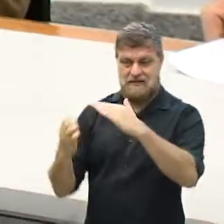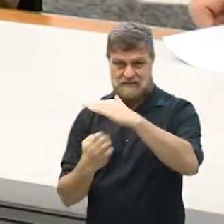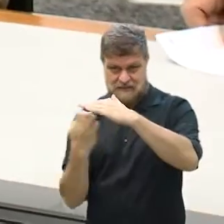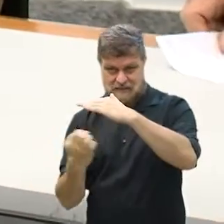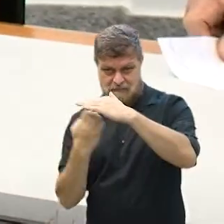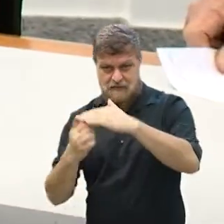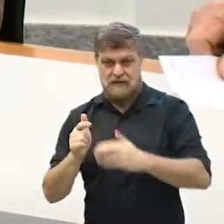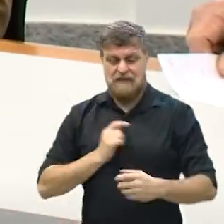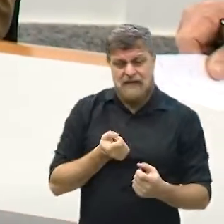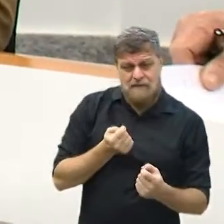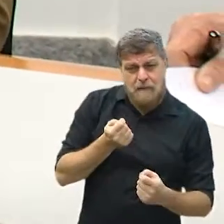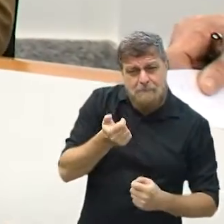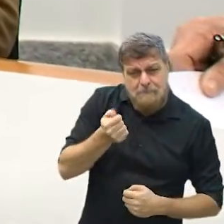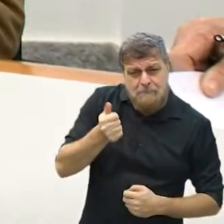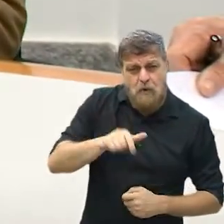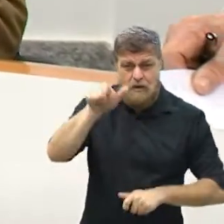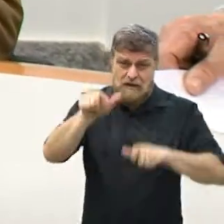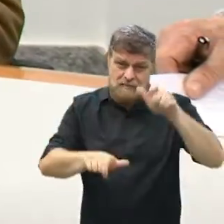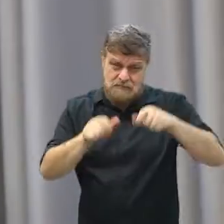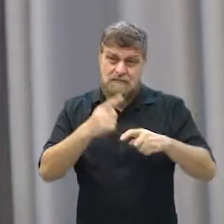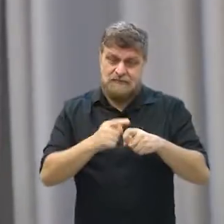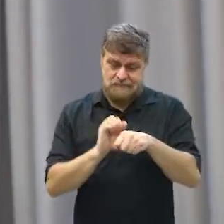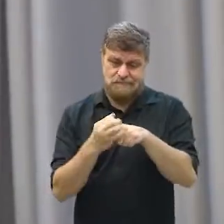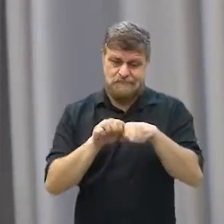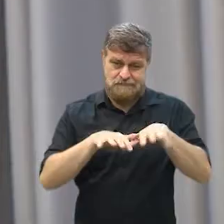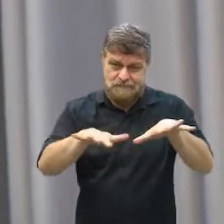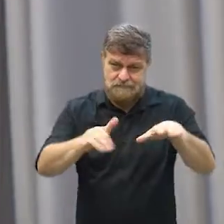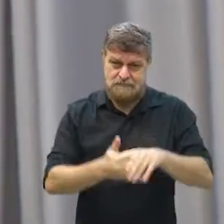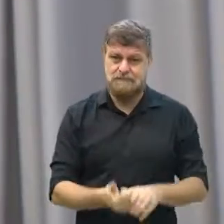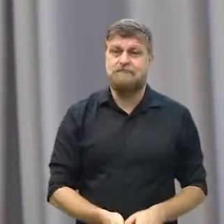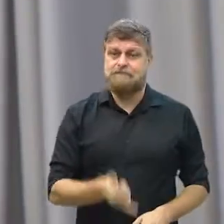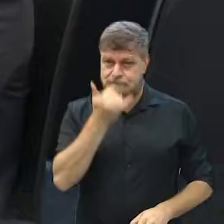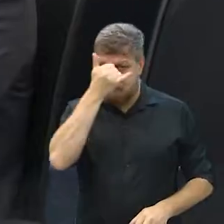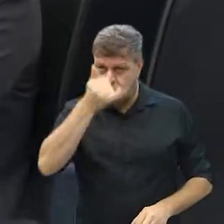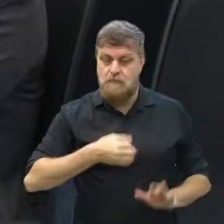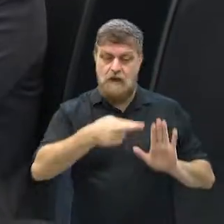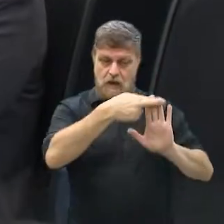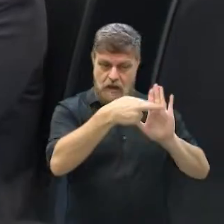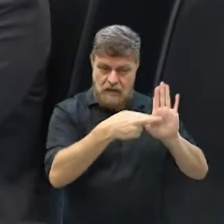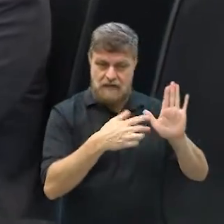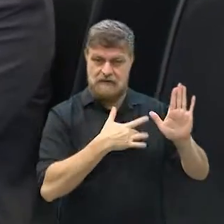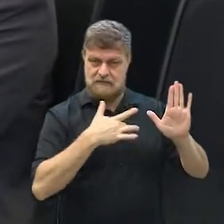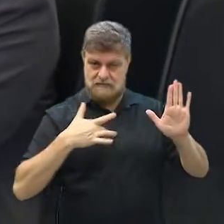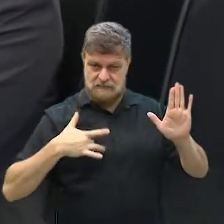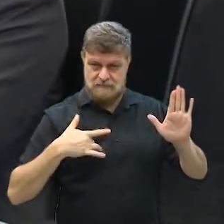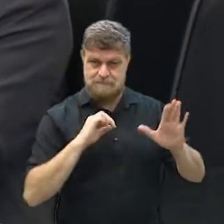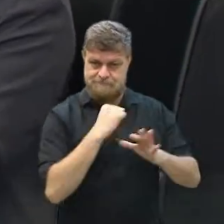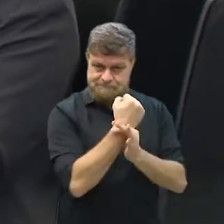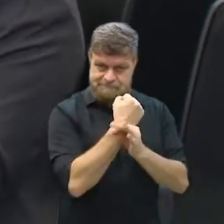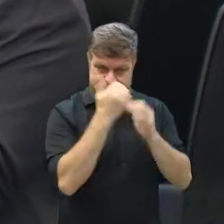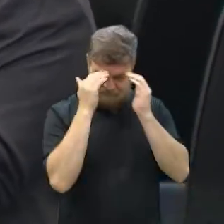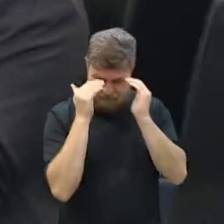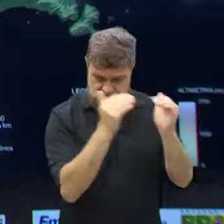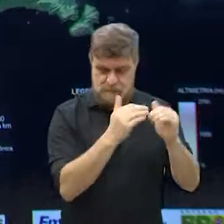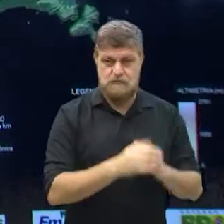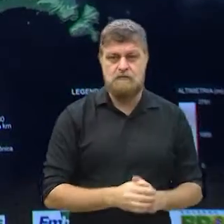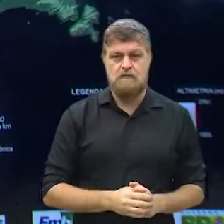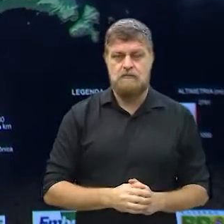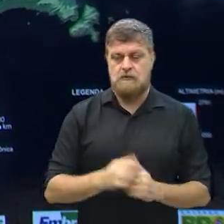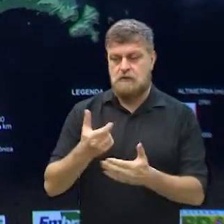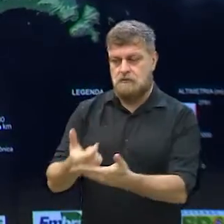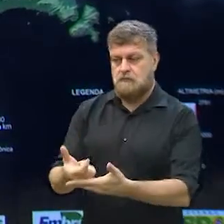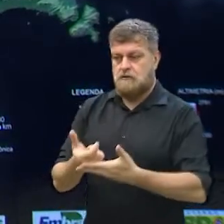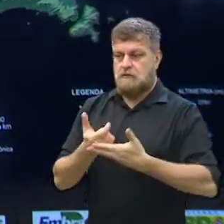Na cerimônia participaram poucas pessoas devido à pandemia e seguiu todos os protocolos de segurança sanitária. Eu